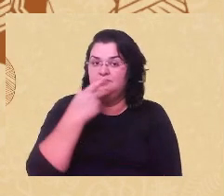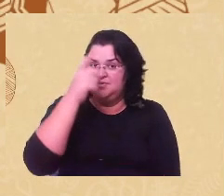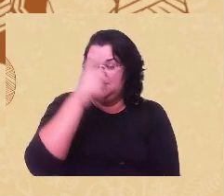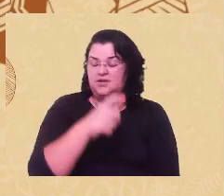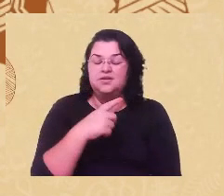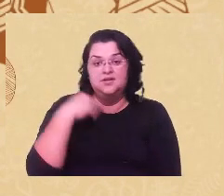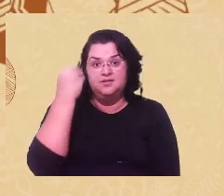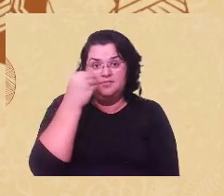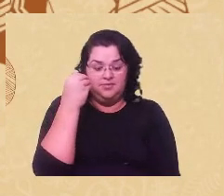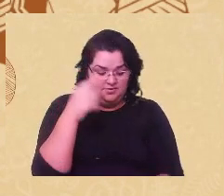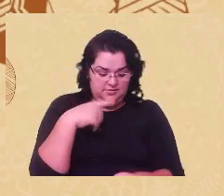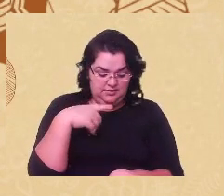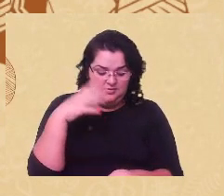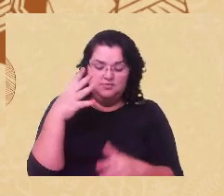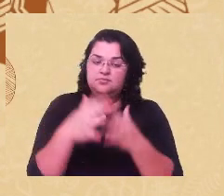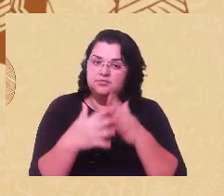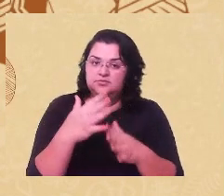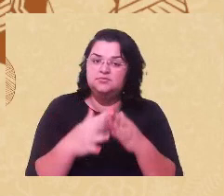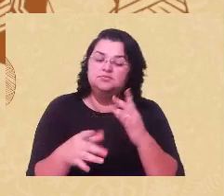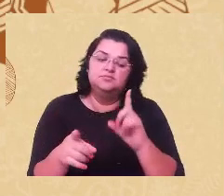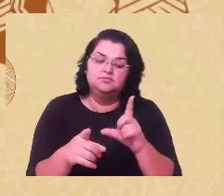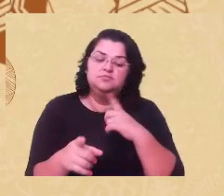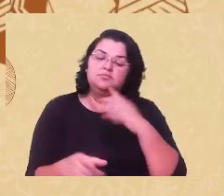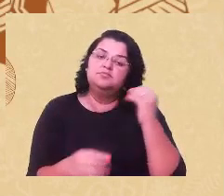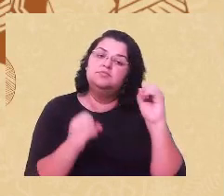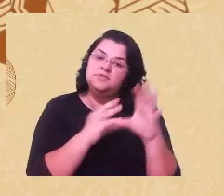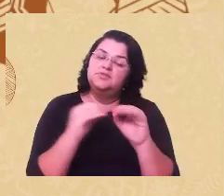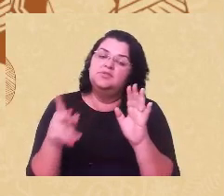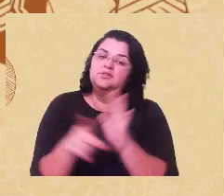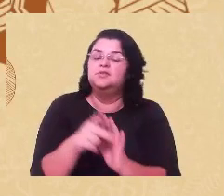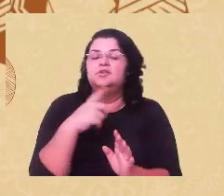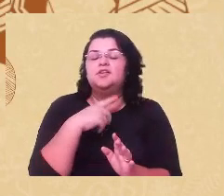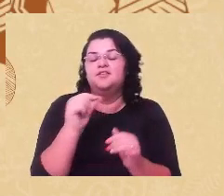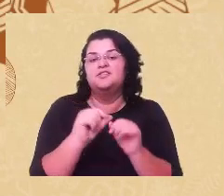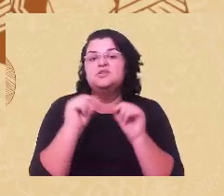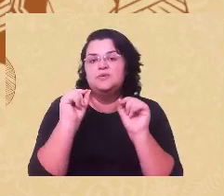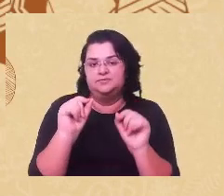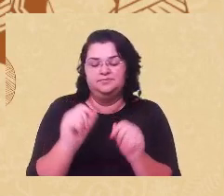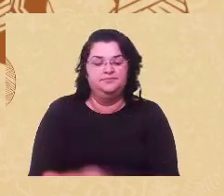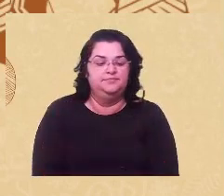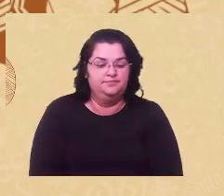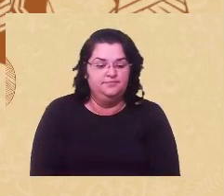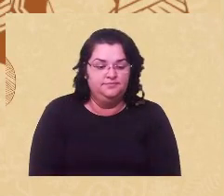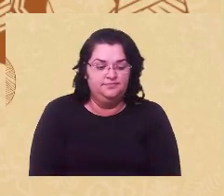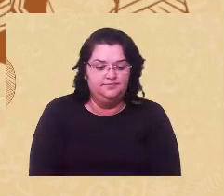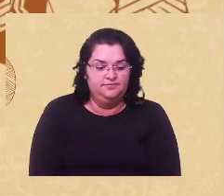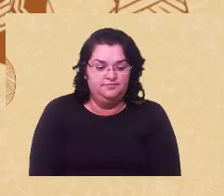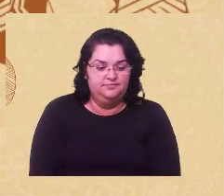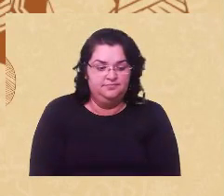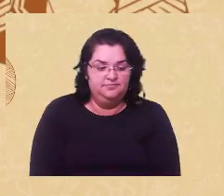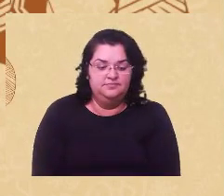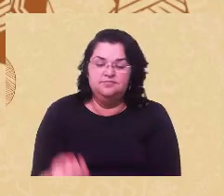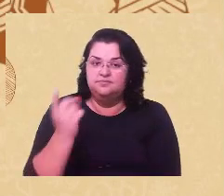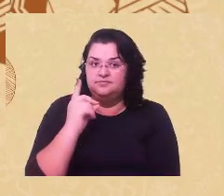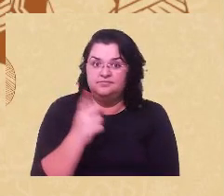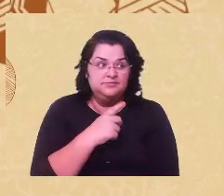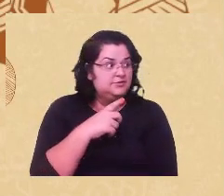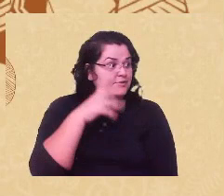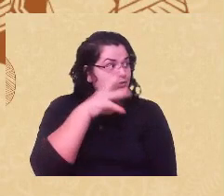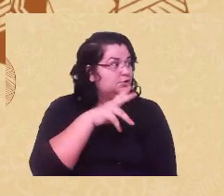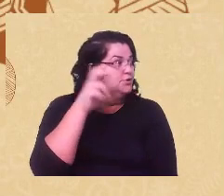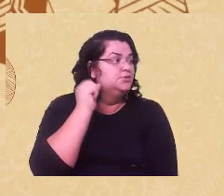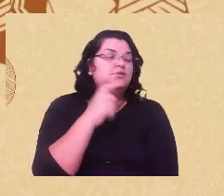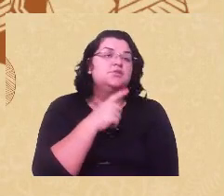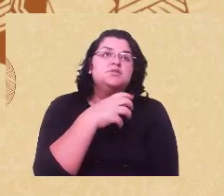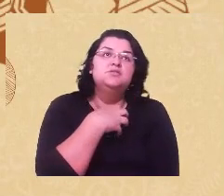viveu interrupções, ela tem muito a nos ensinar sobre o que a gente pode fazer. A gente não vai fazer uma escuta no sentido de